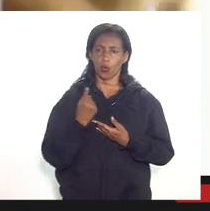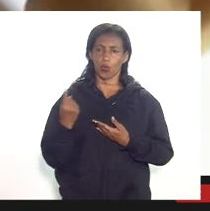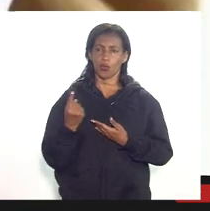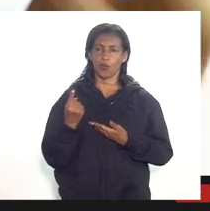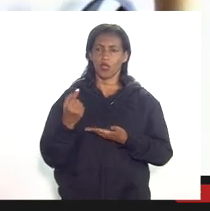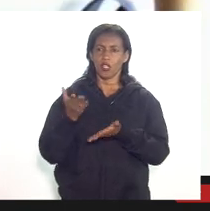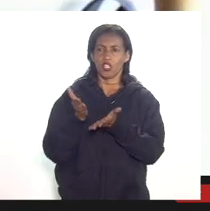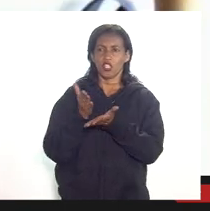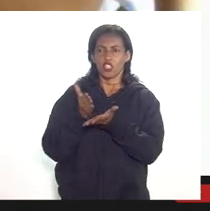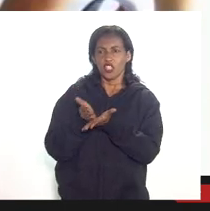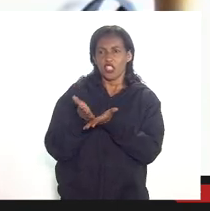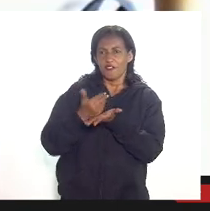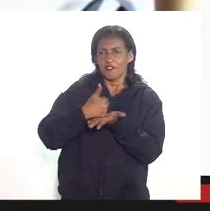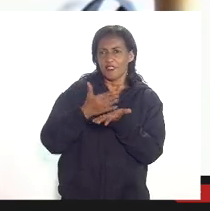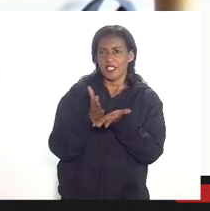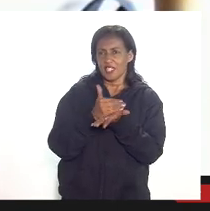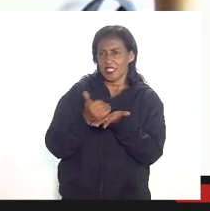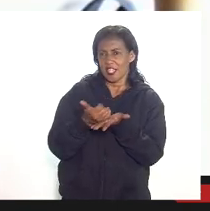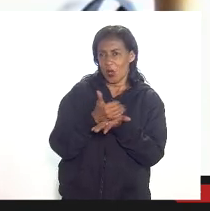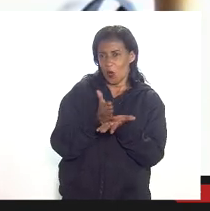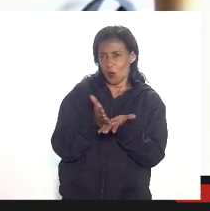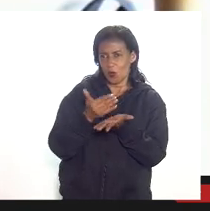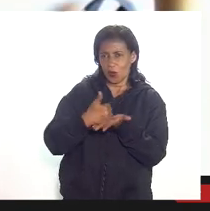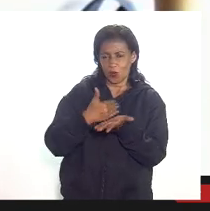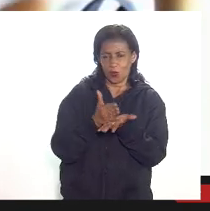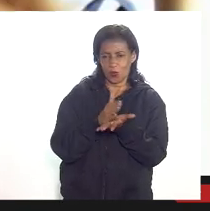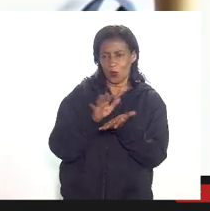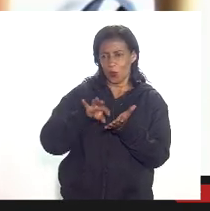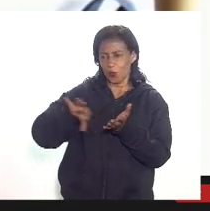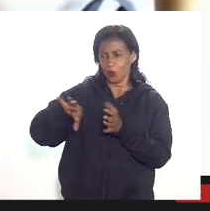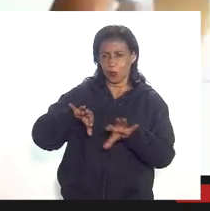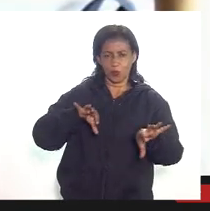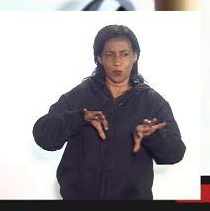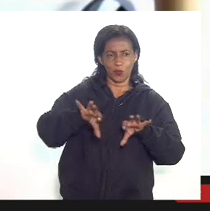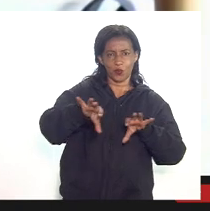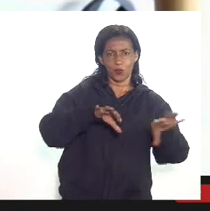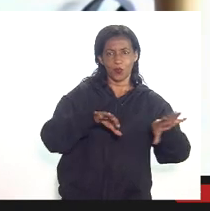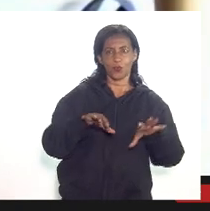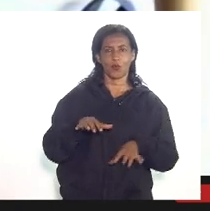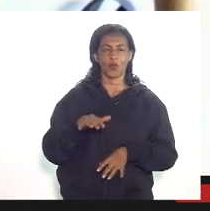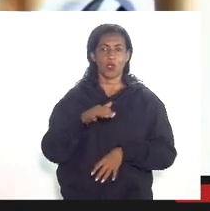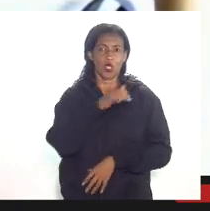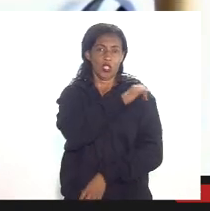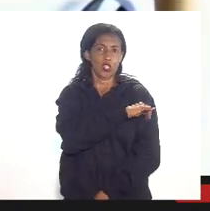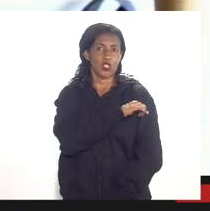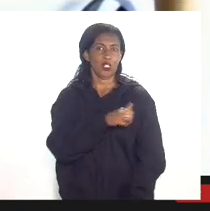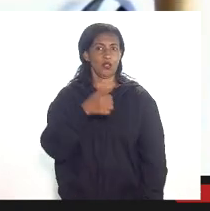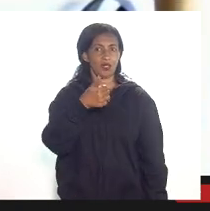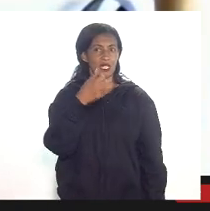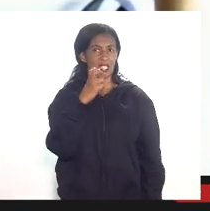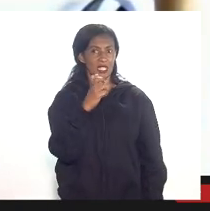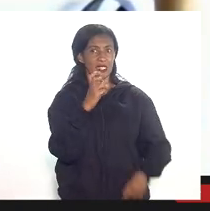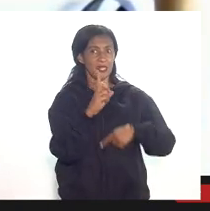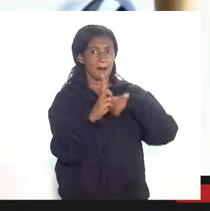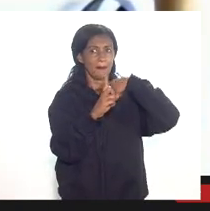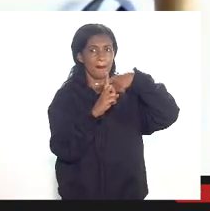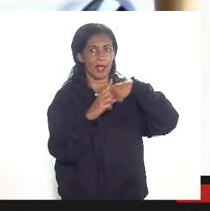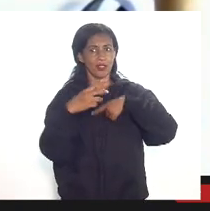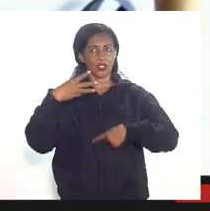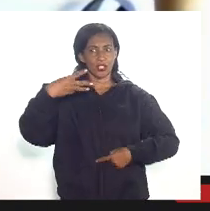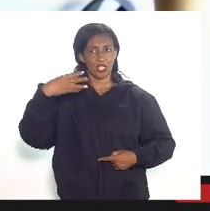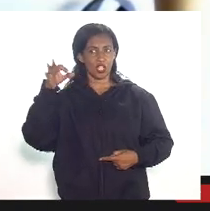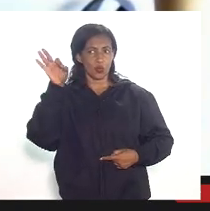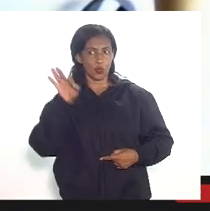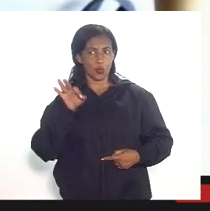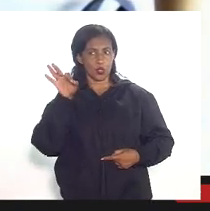divisão da outorga o estado do Rio de Janeiro tem 15 mais 3% em cima disso e é um